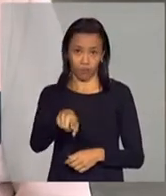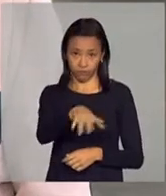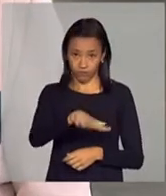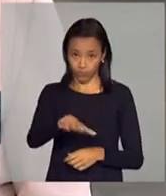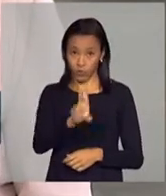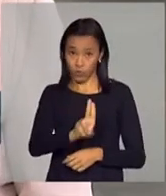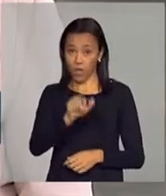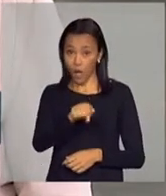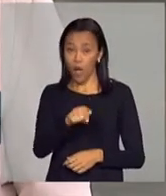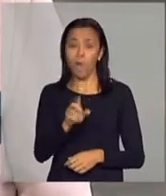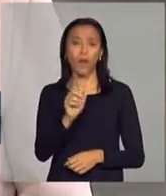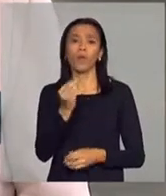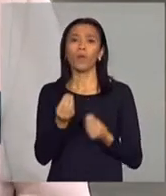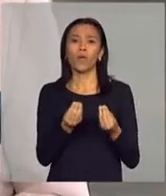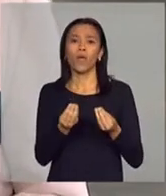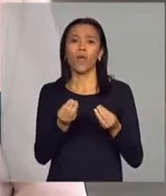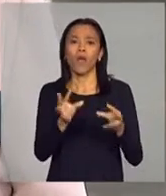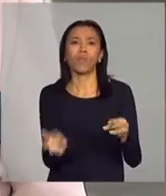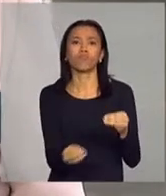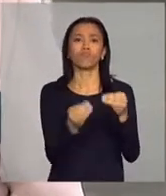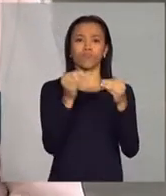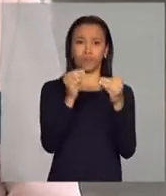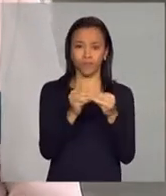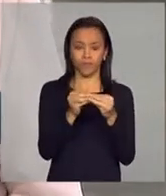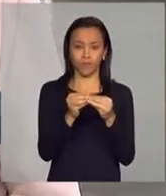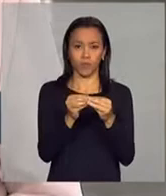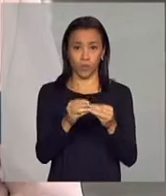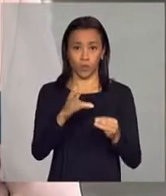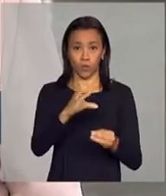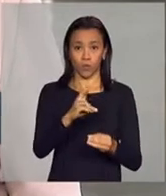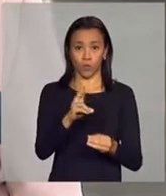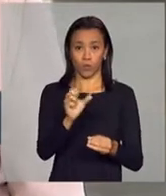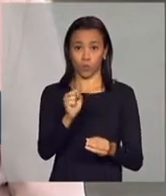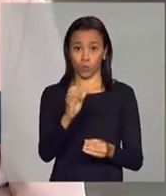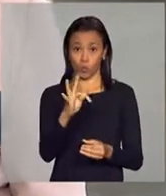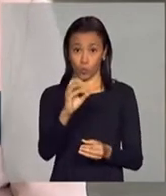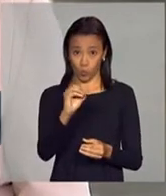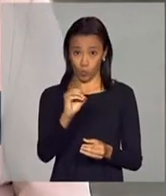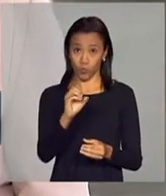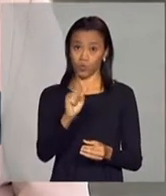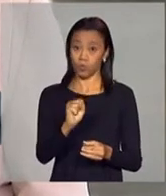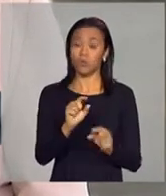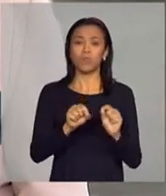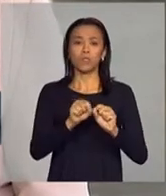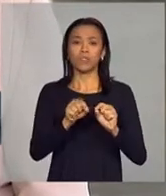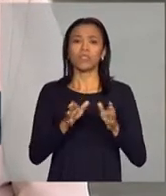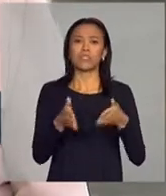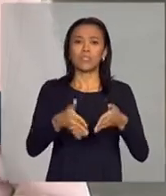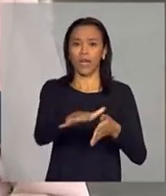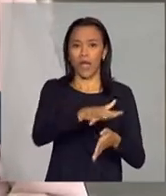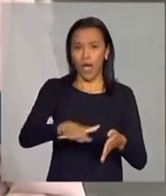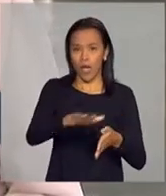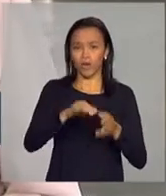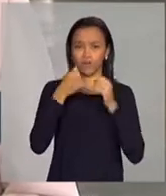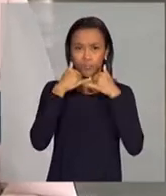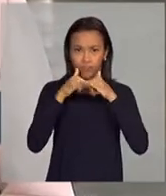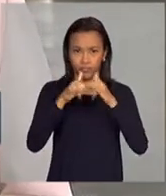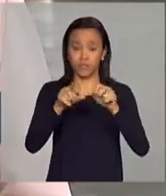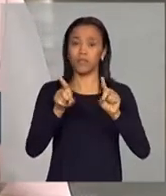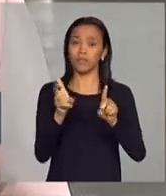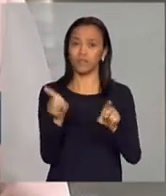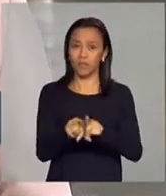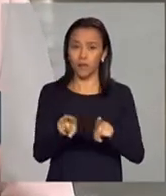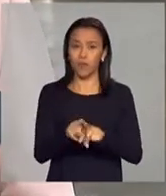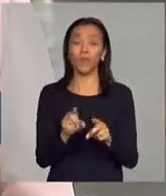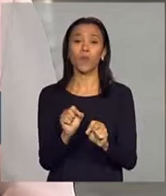para cobrir os custos e o equilíbrio de custos do sistema elétrico e garantir,